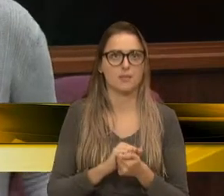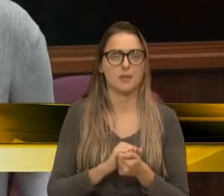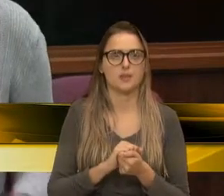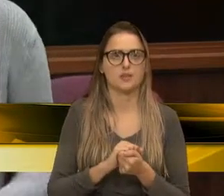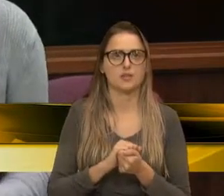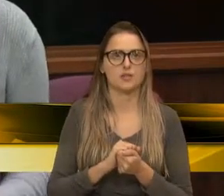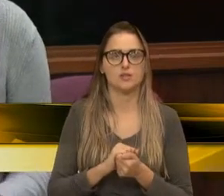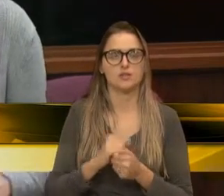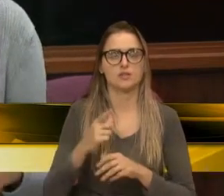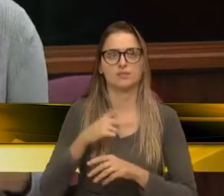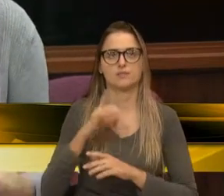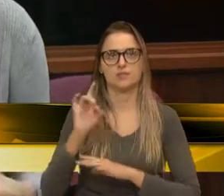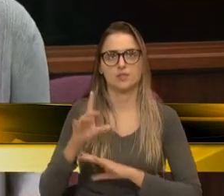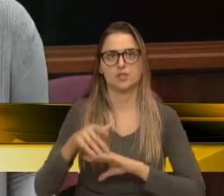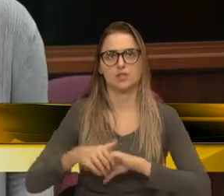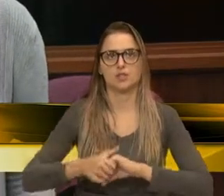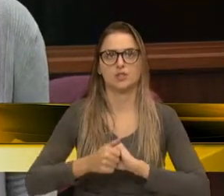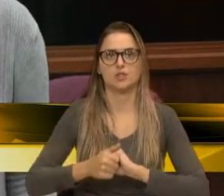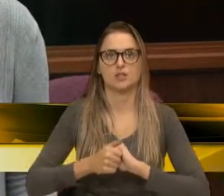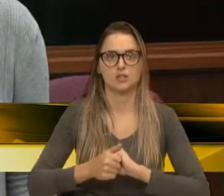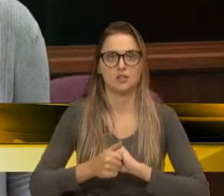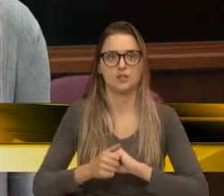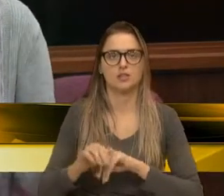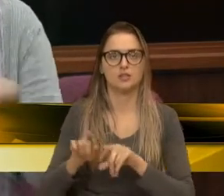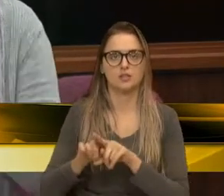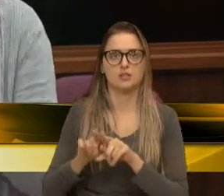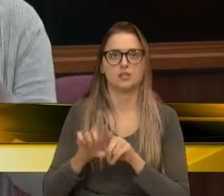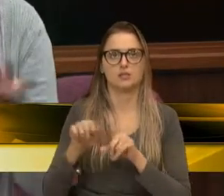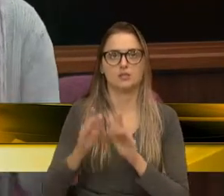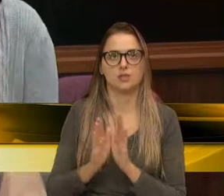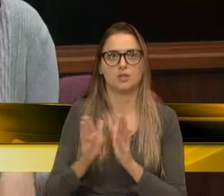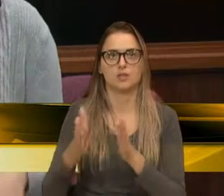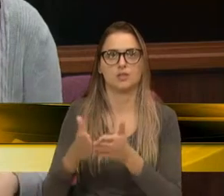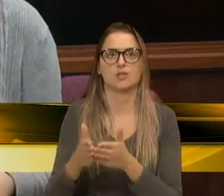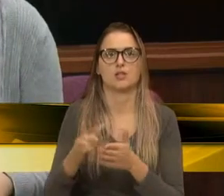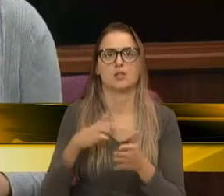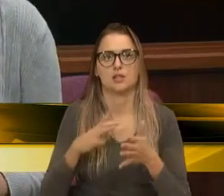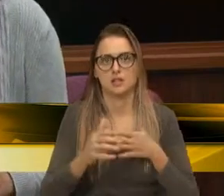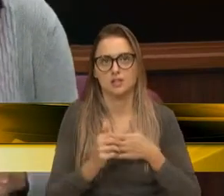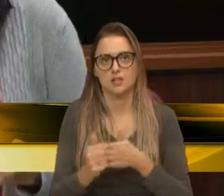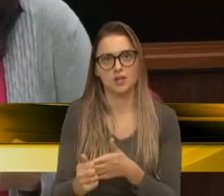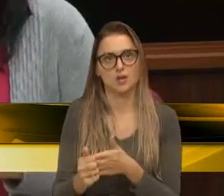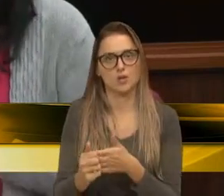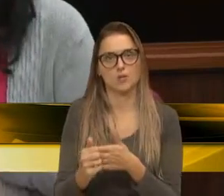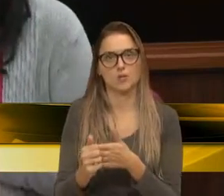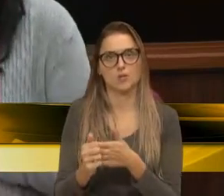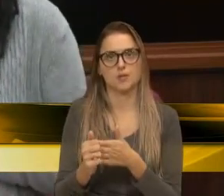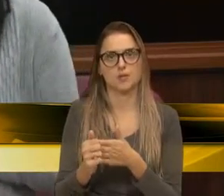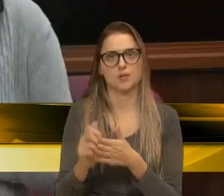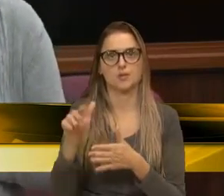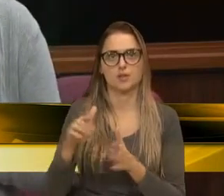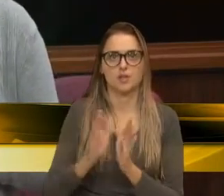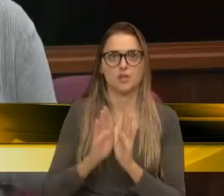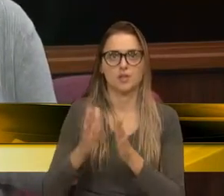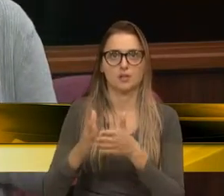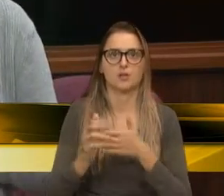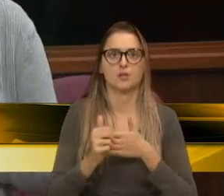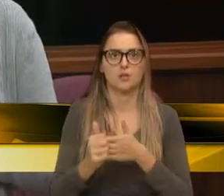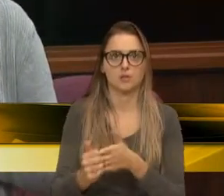é apenas ressaltar que os convênios, então, eles vão ter um comitê que vai acompanhar, e aí esse comitê teria